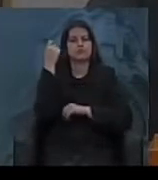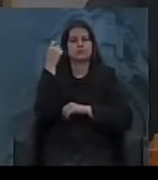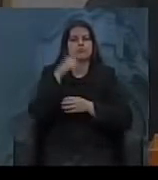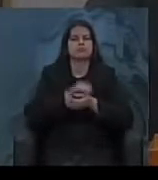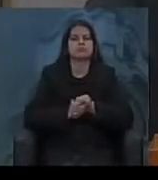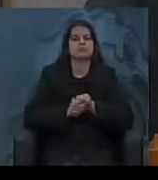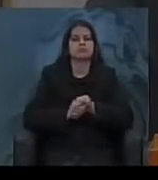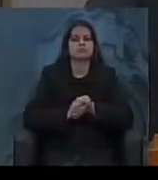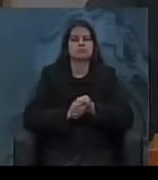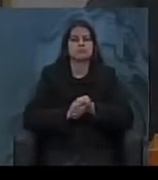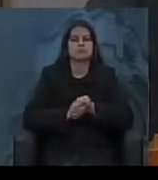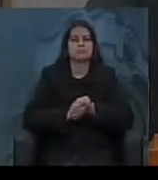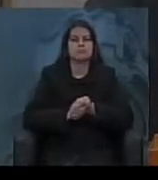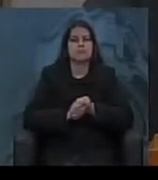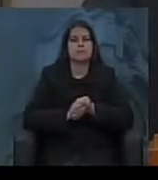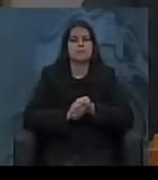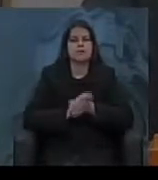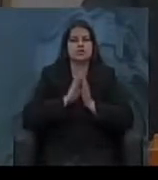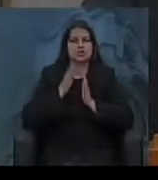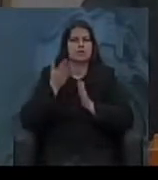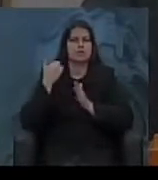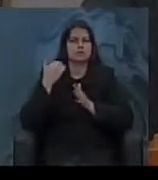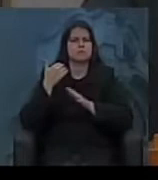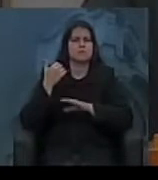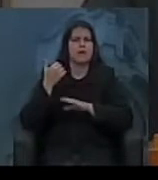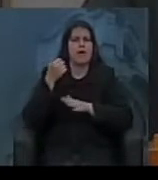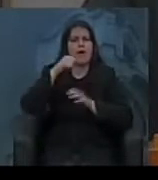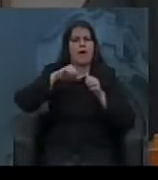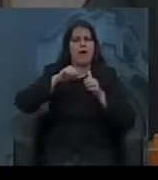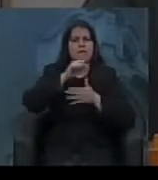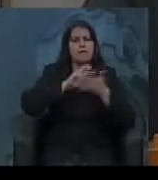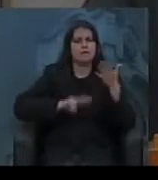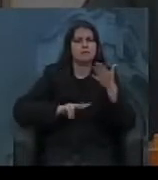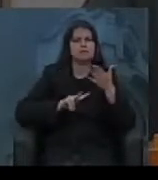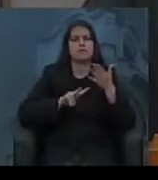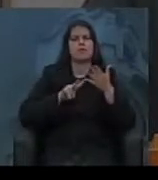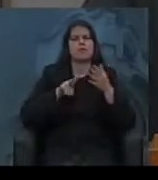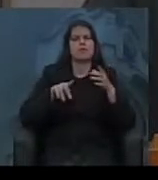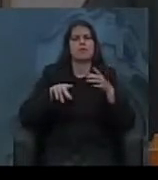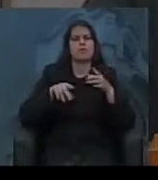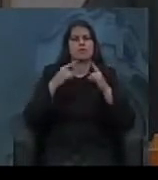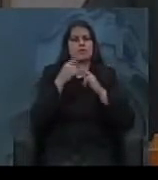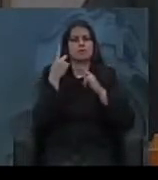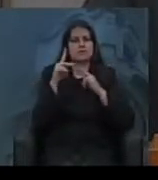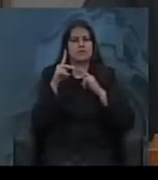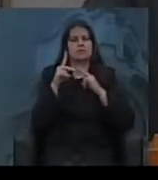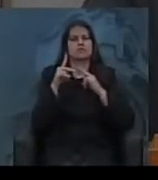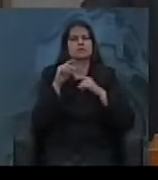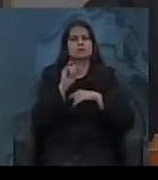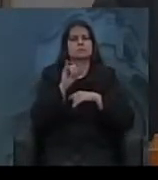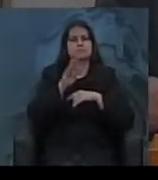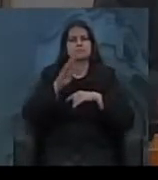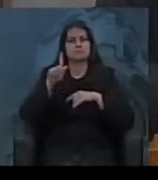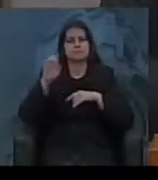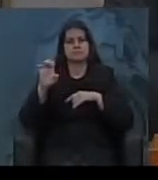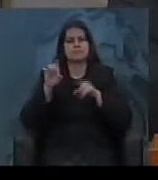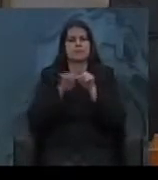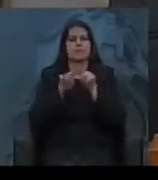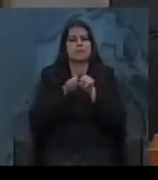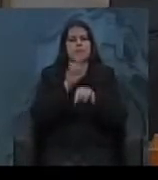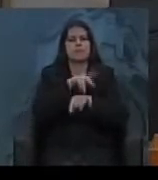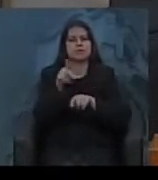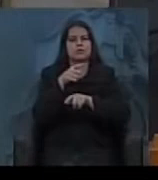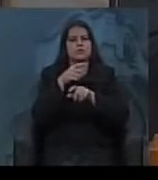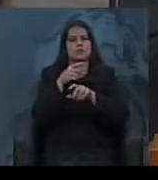e foi analista socioeconômico da Fundação Instituto Brasileiro de Geografia e Estatística e professor de